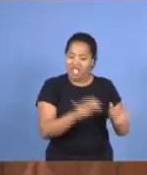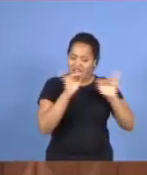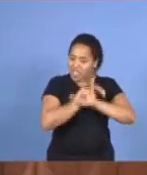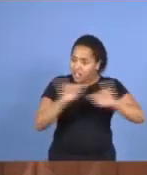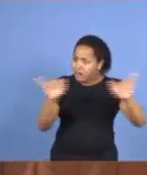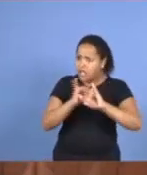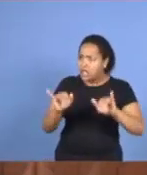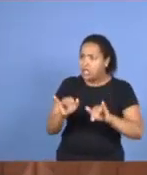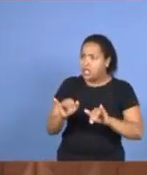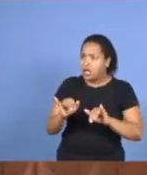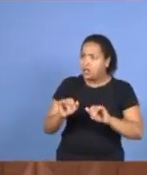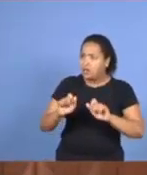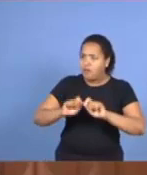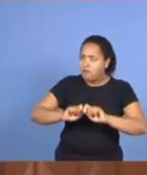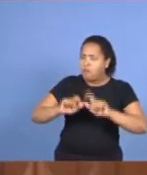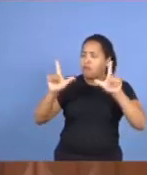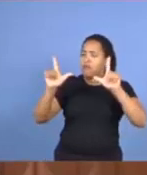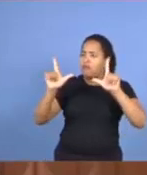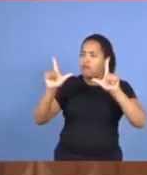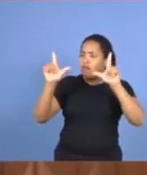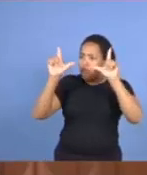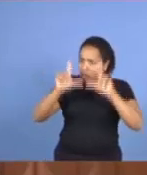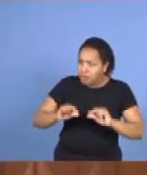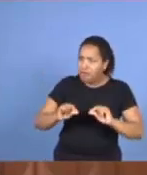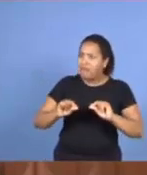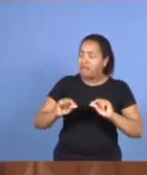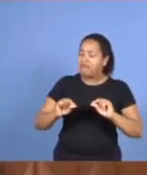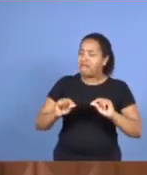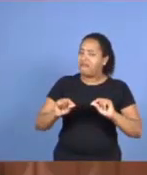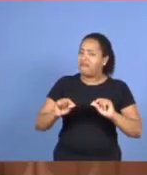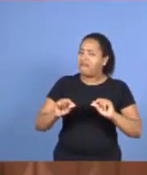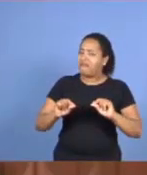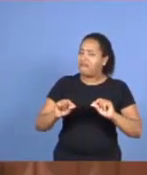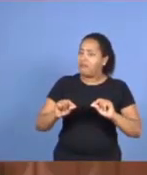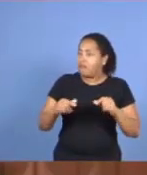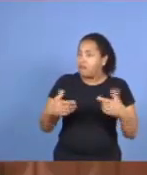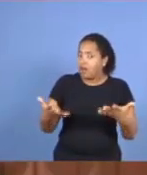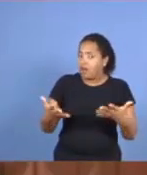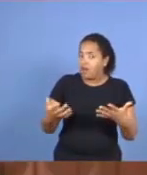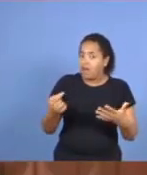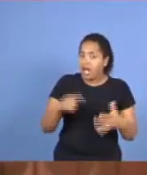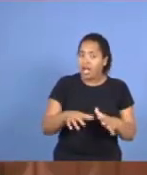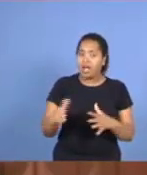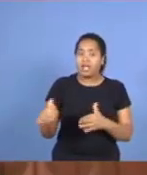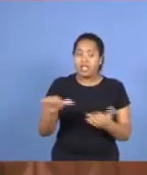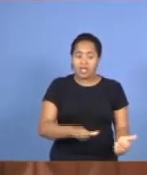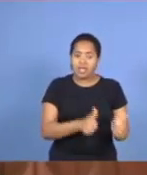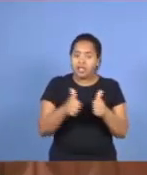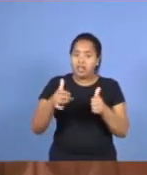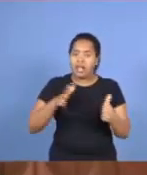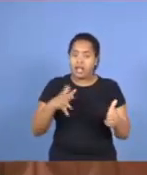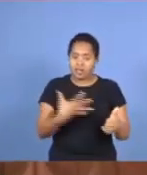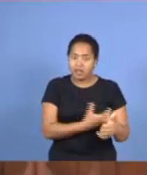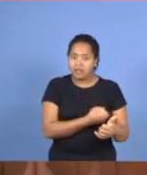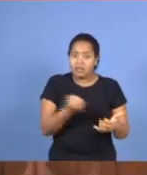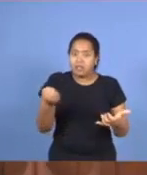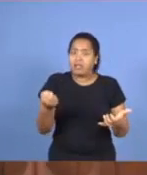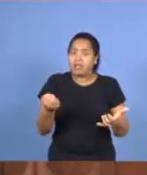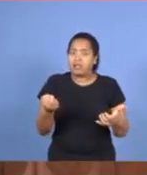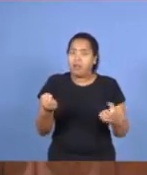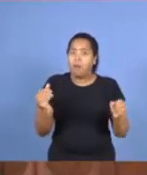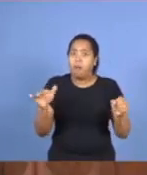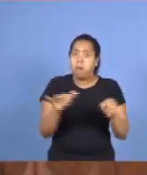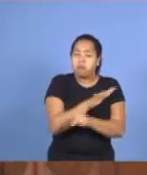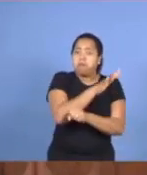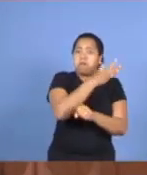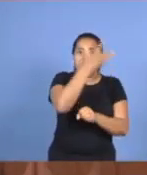liguem, desliguem. Porque aqui está havendo conversão, daqui a pouco esse povo entra dentro da igreja e não cabem mais os